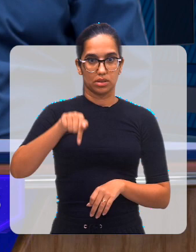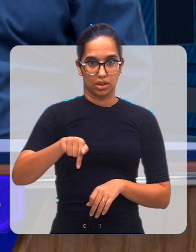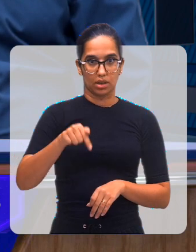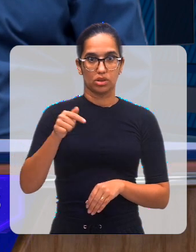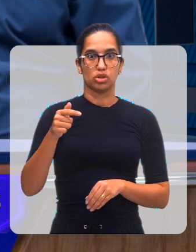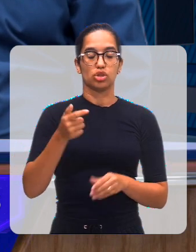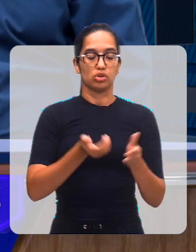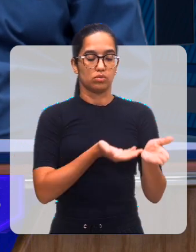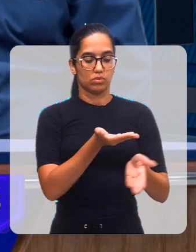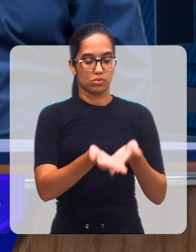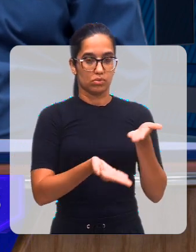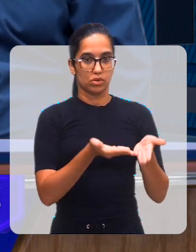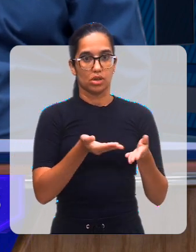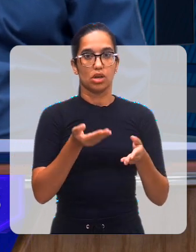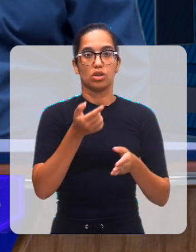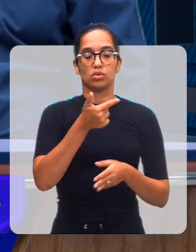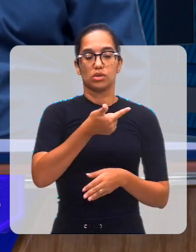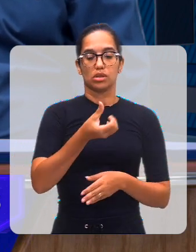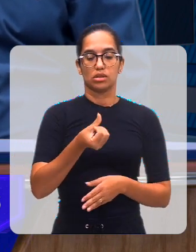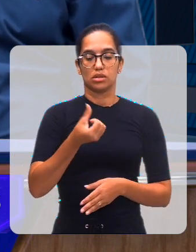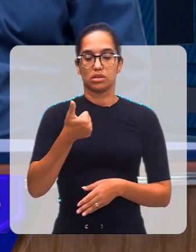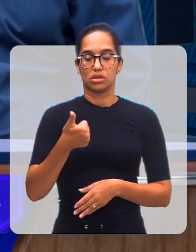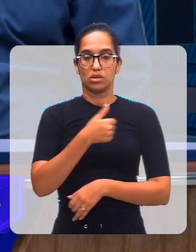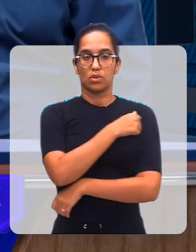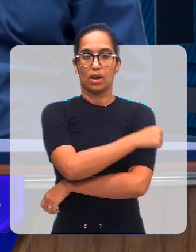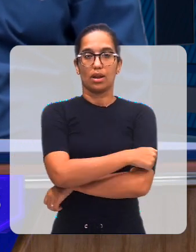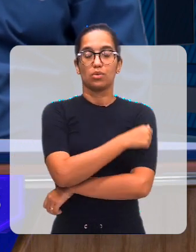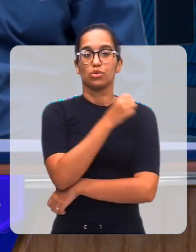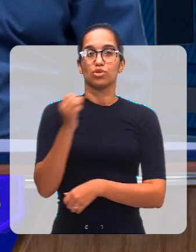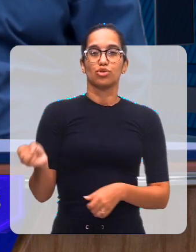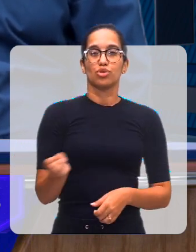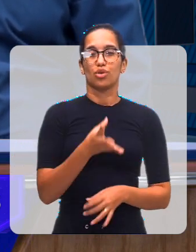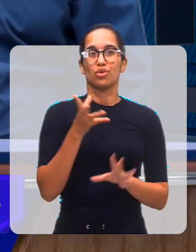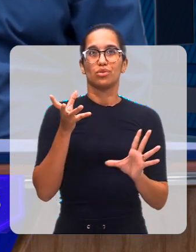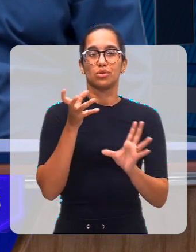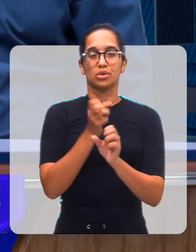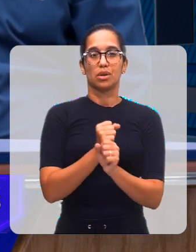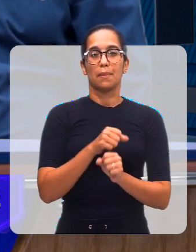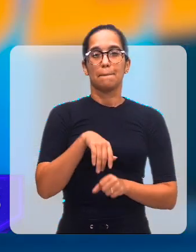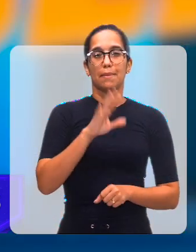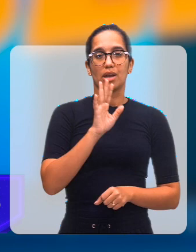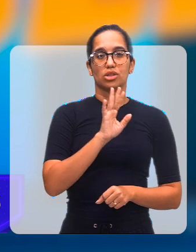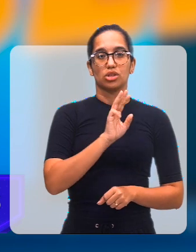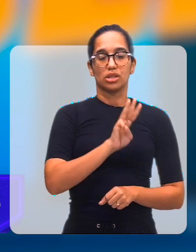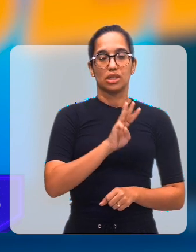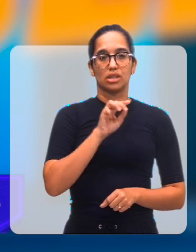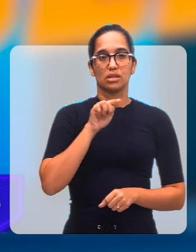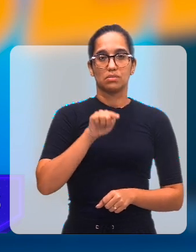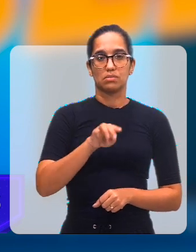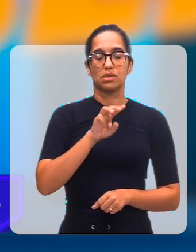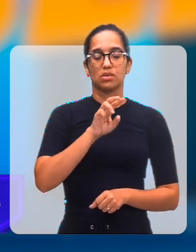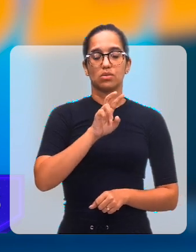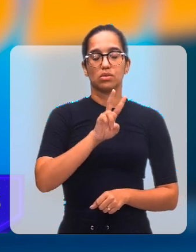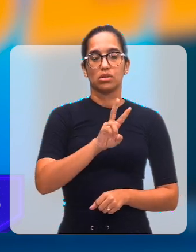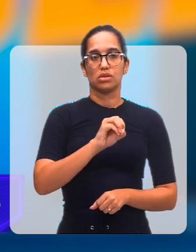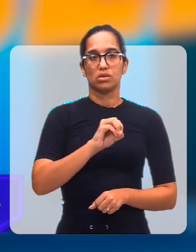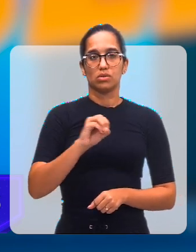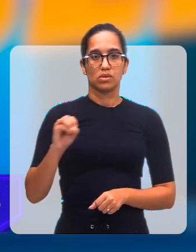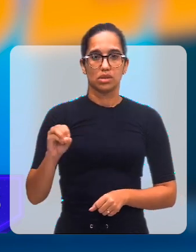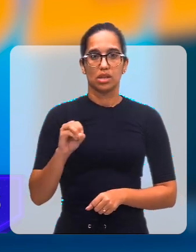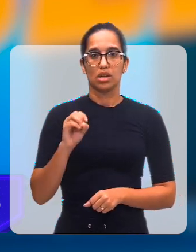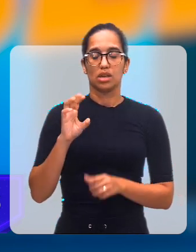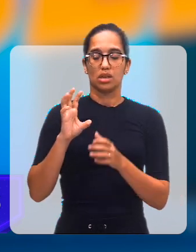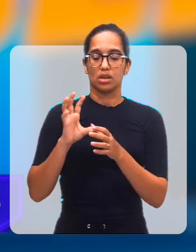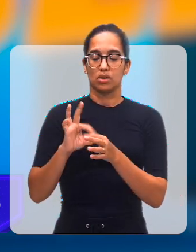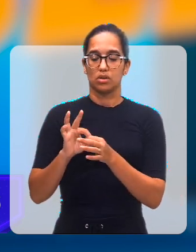atendimentos de retorno. Nós tivemos 261 alunos novos, que dá mais de 1.300 atendimentos médicos.